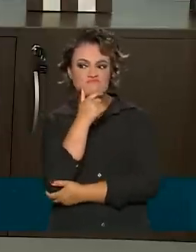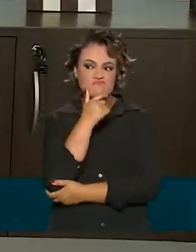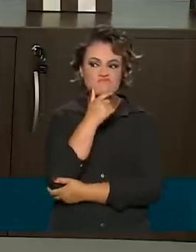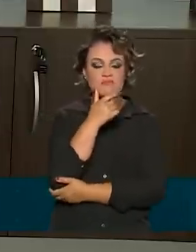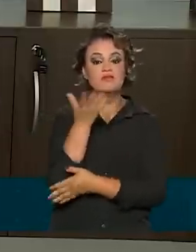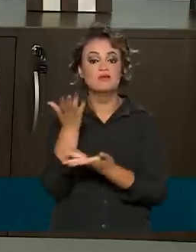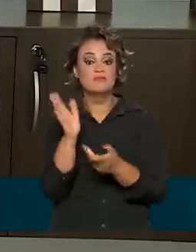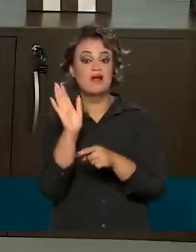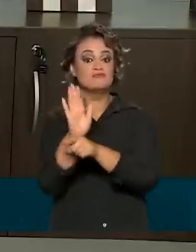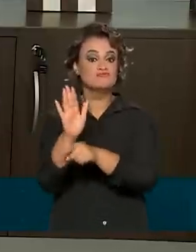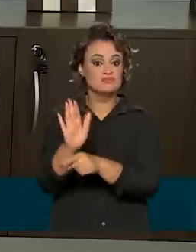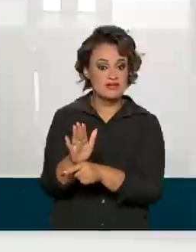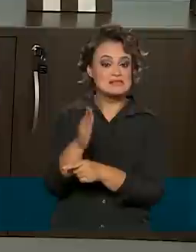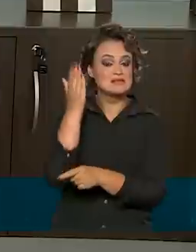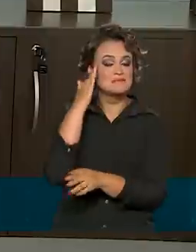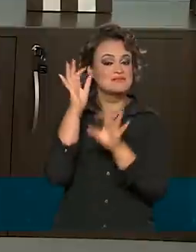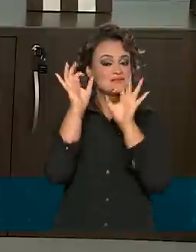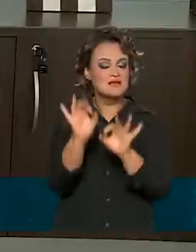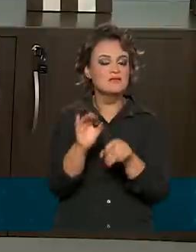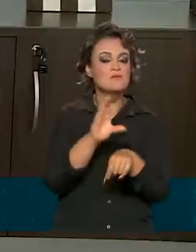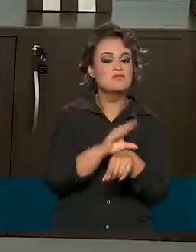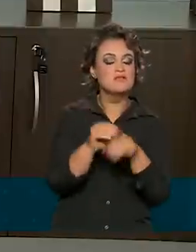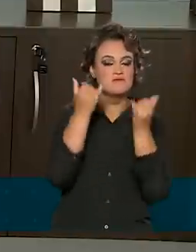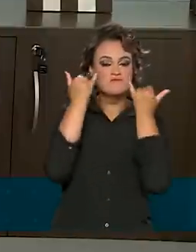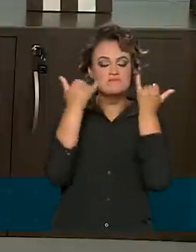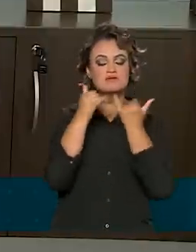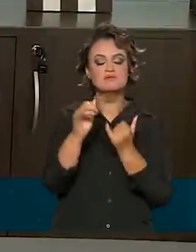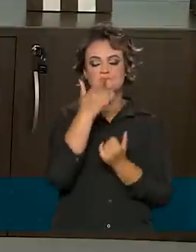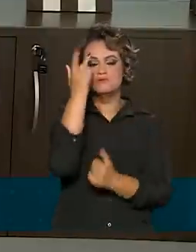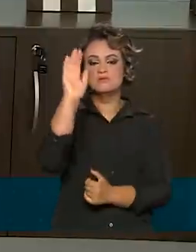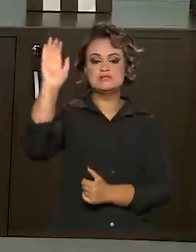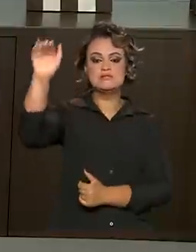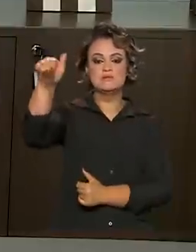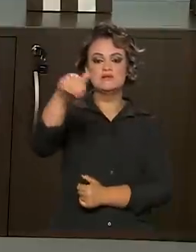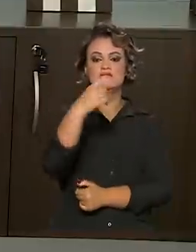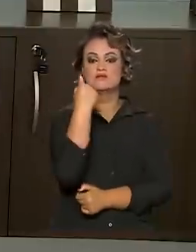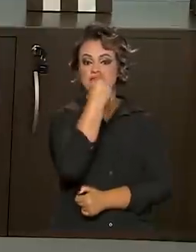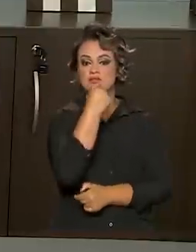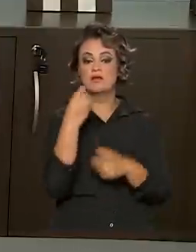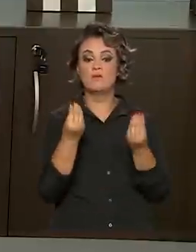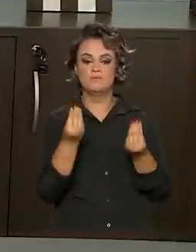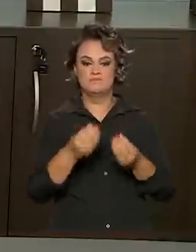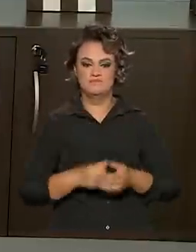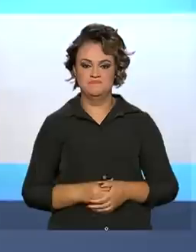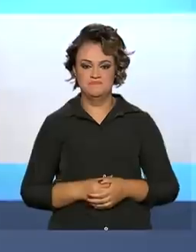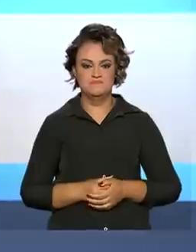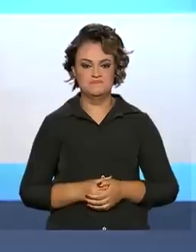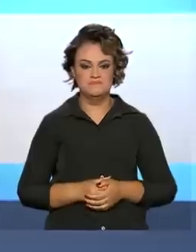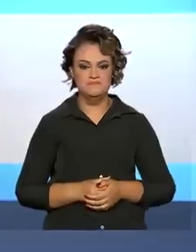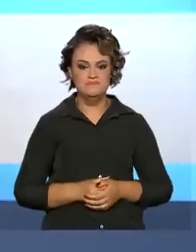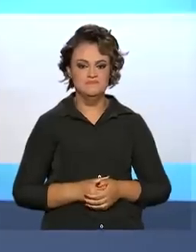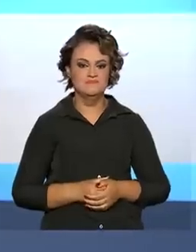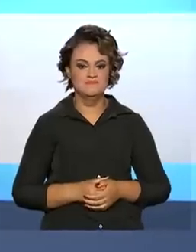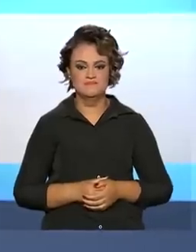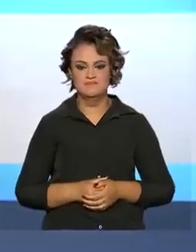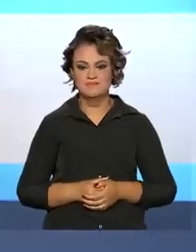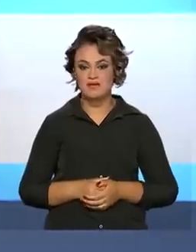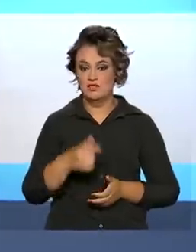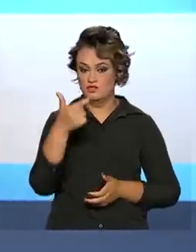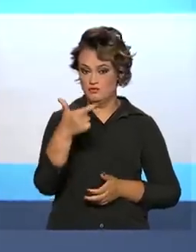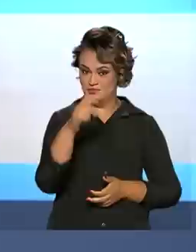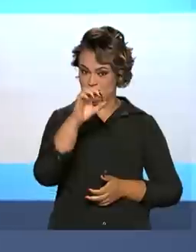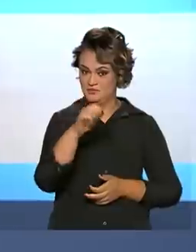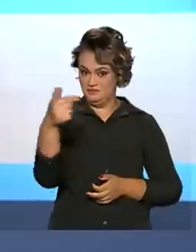contribuir e poder saber os dados sobre a condição de saúde bucal da população brasileira. Em